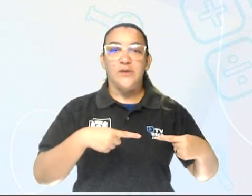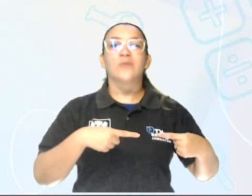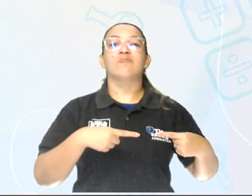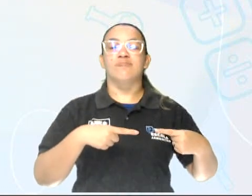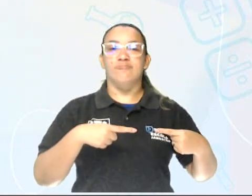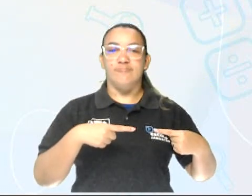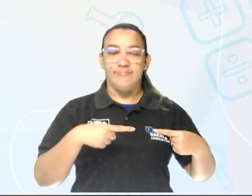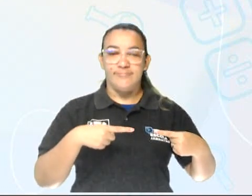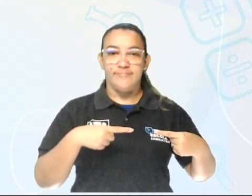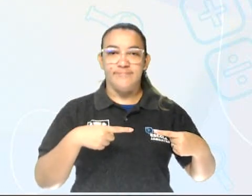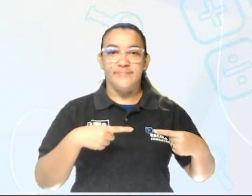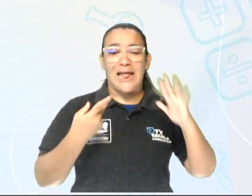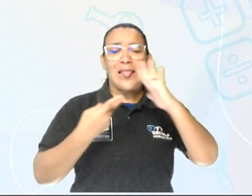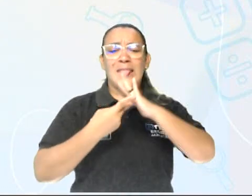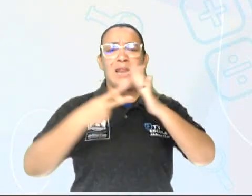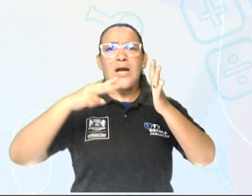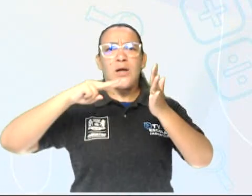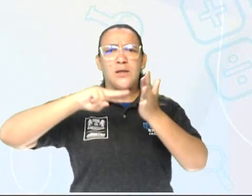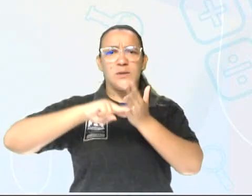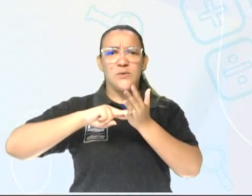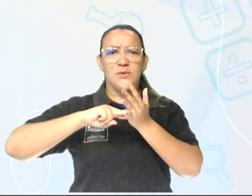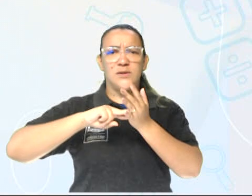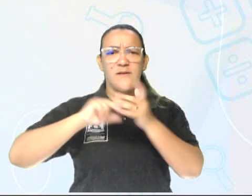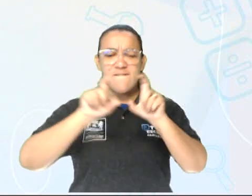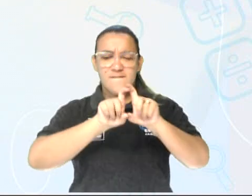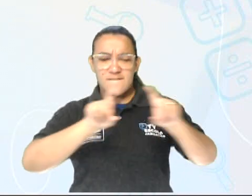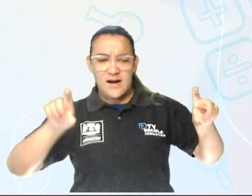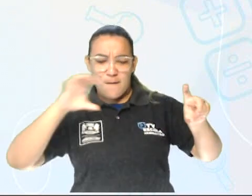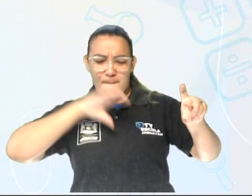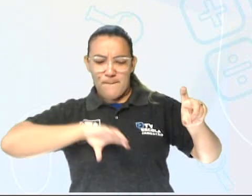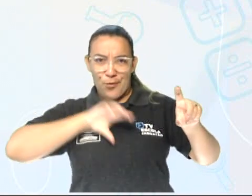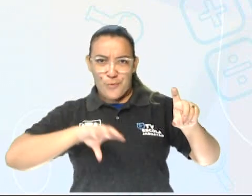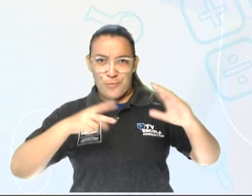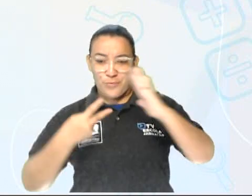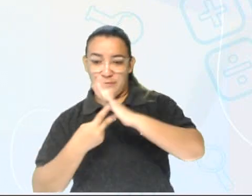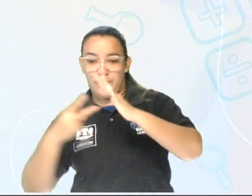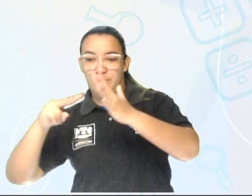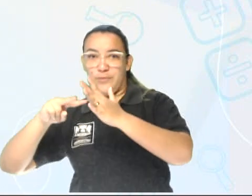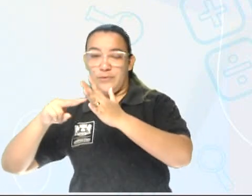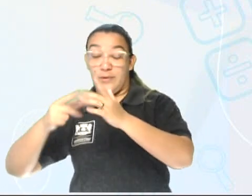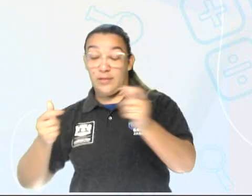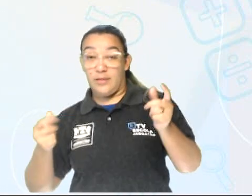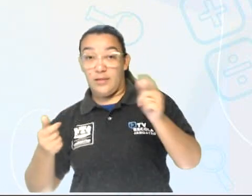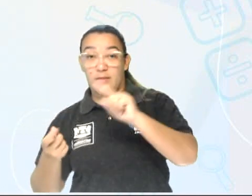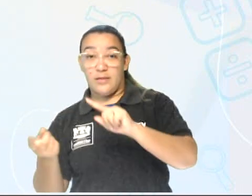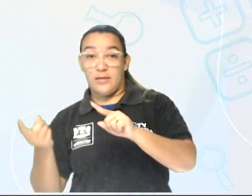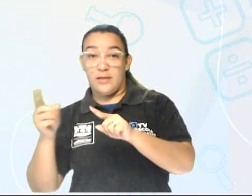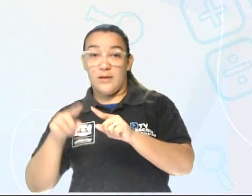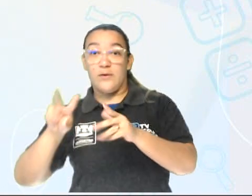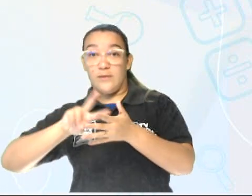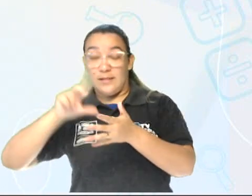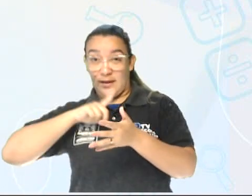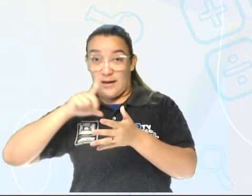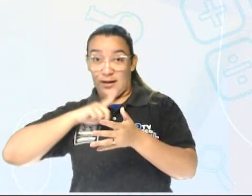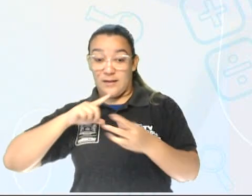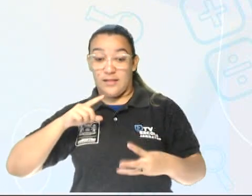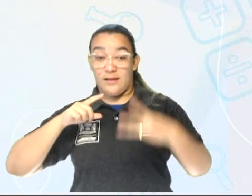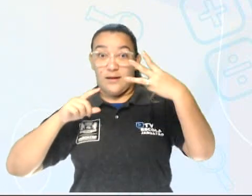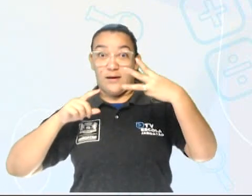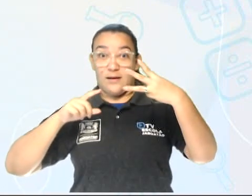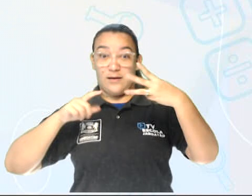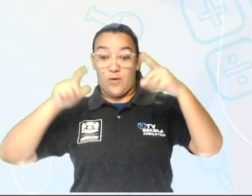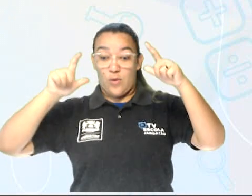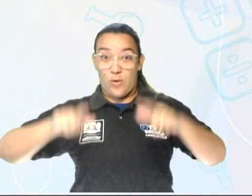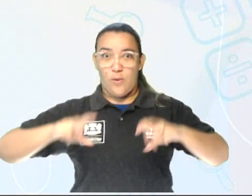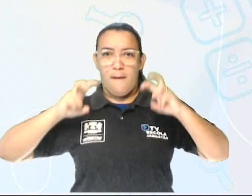traduzir essa frase daí. Existem três estações de metrô na